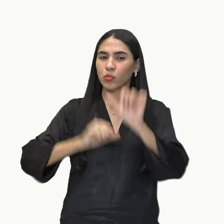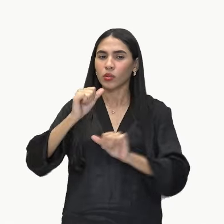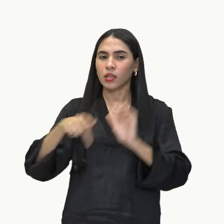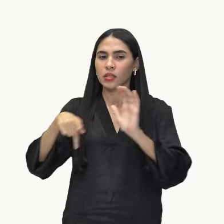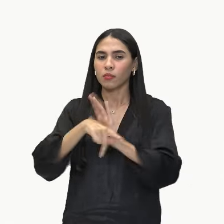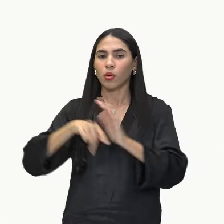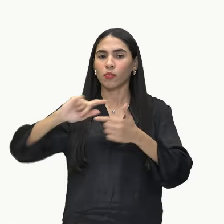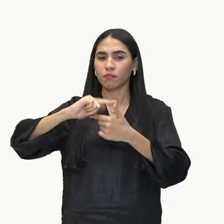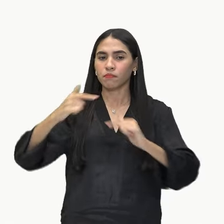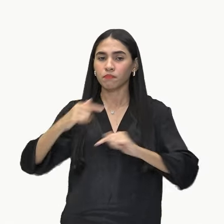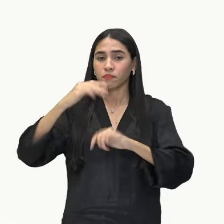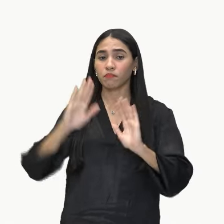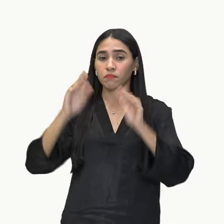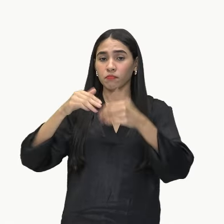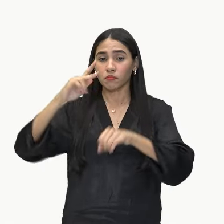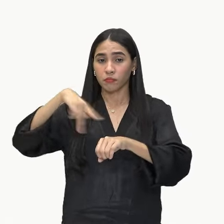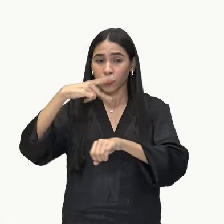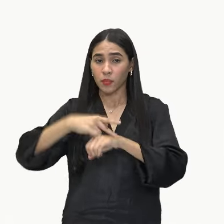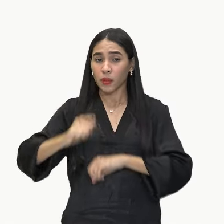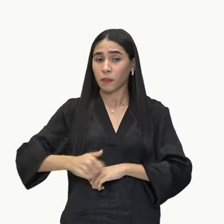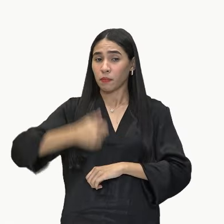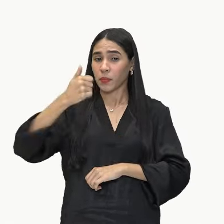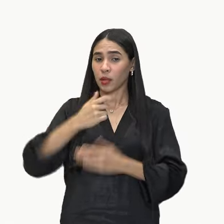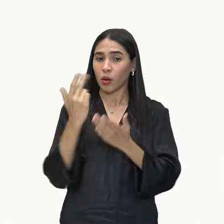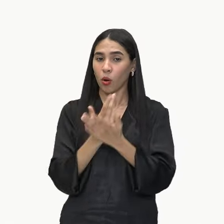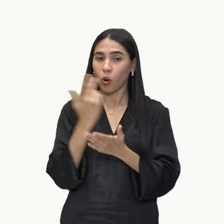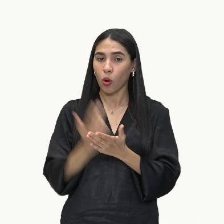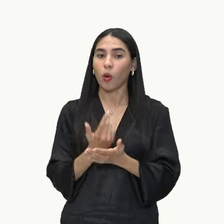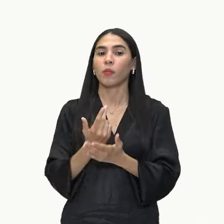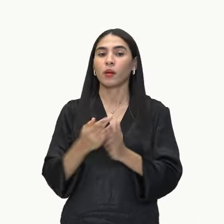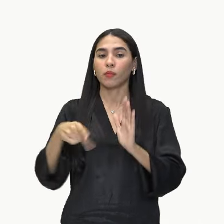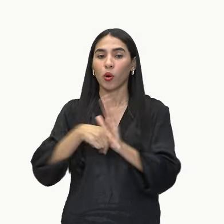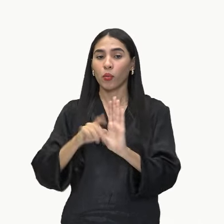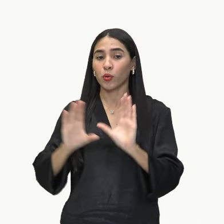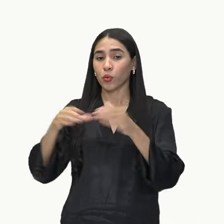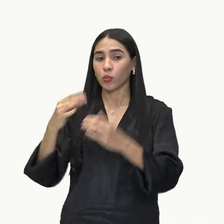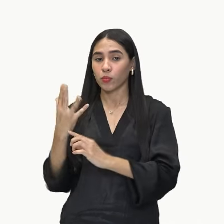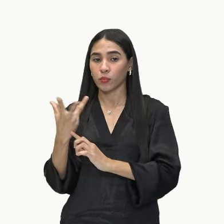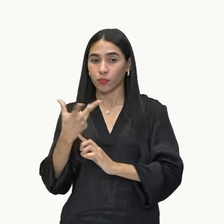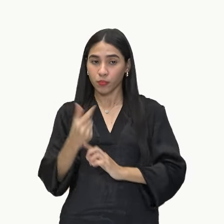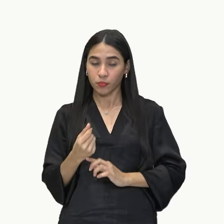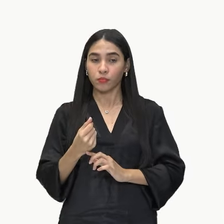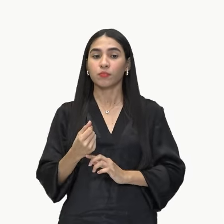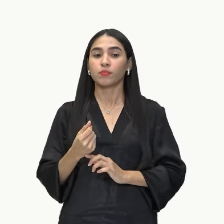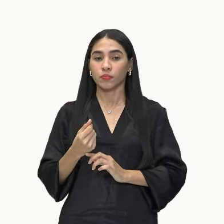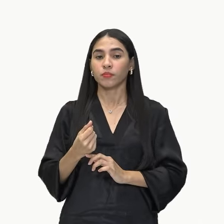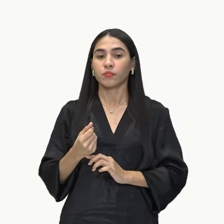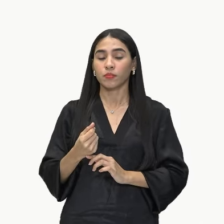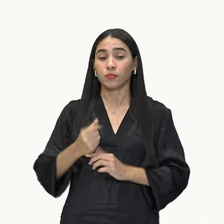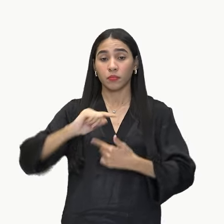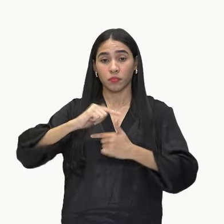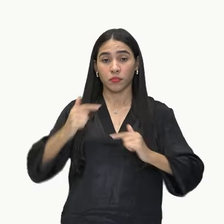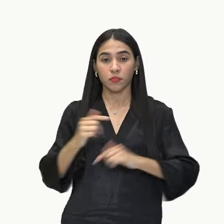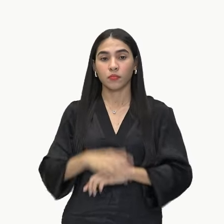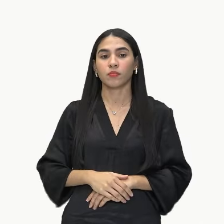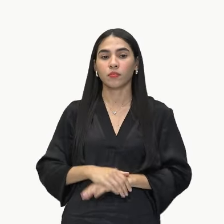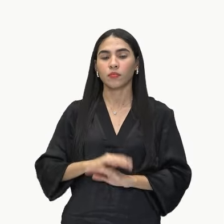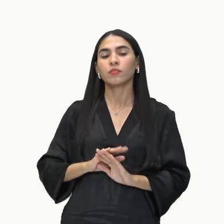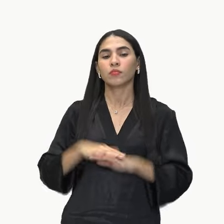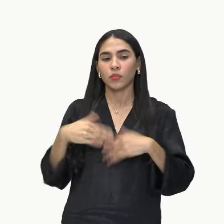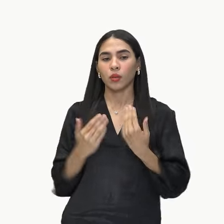no país. Foi a primeira obra realmente de vanguarda do movimento modernista. A obra faz uma